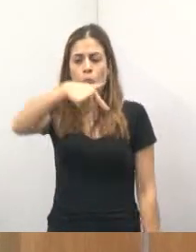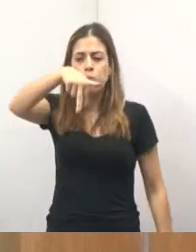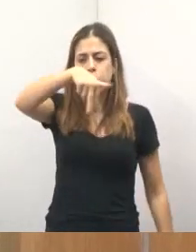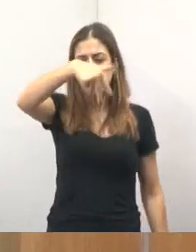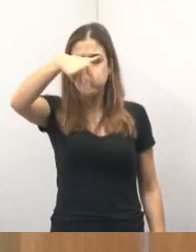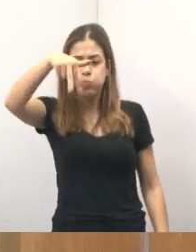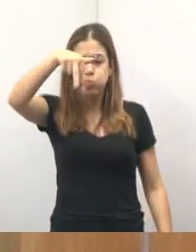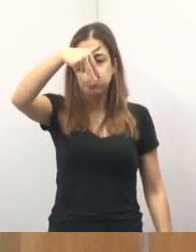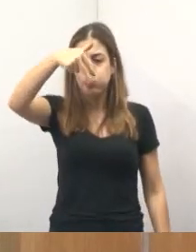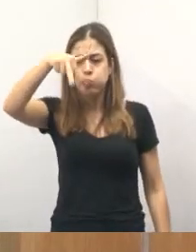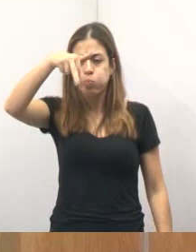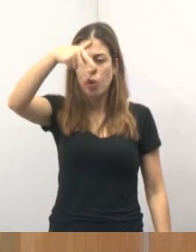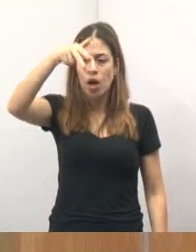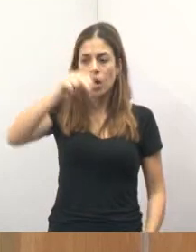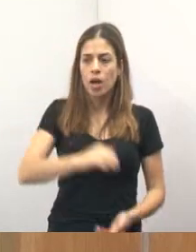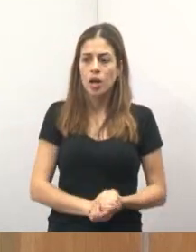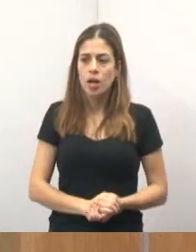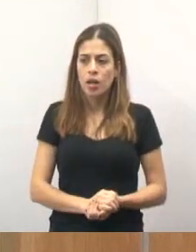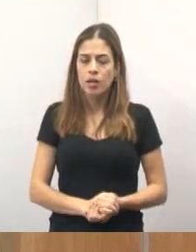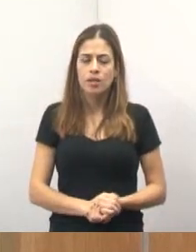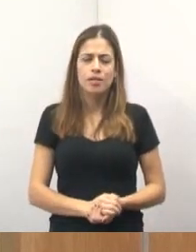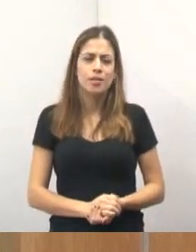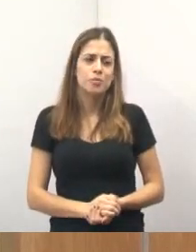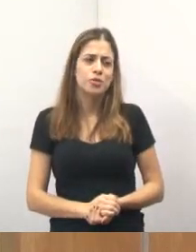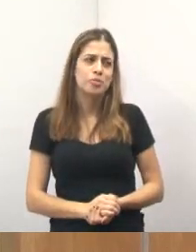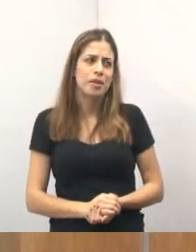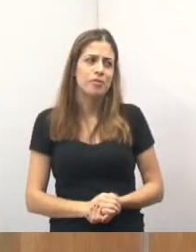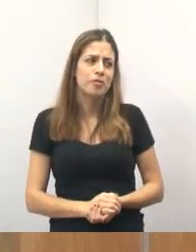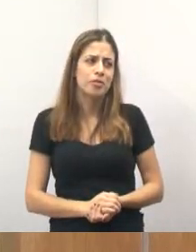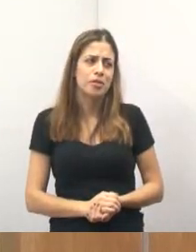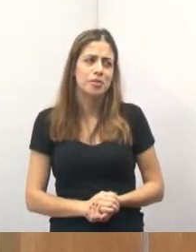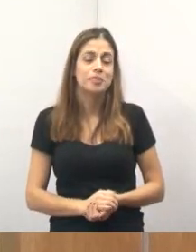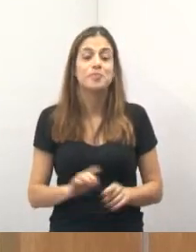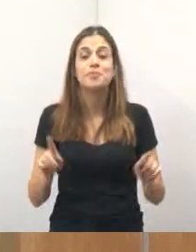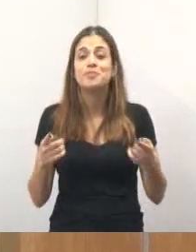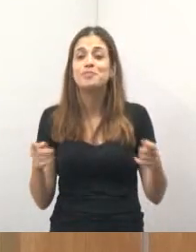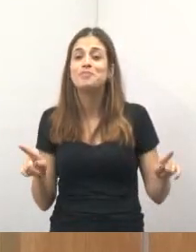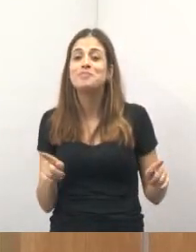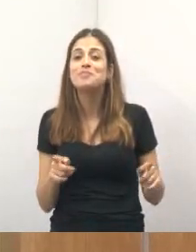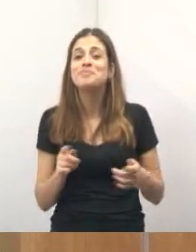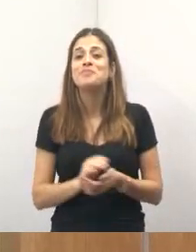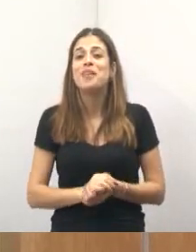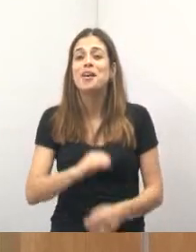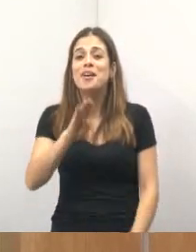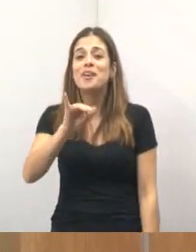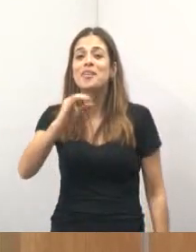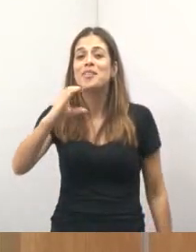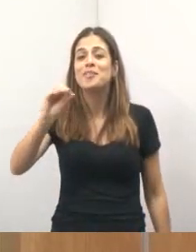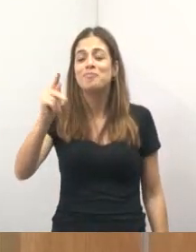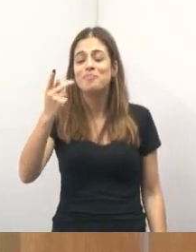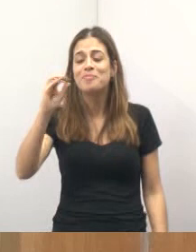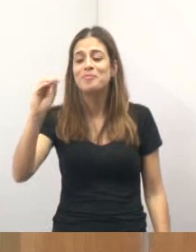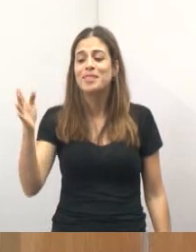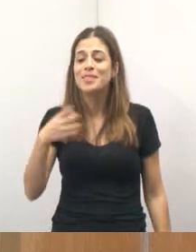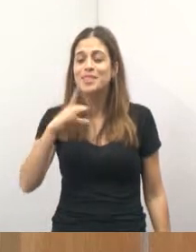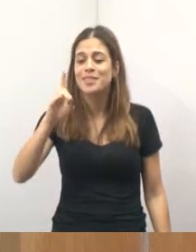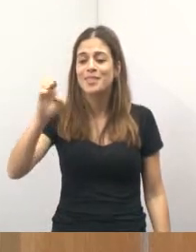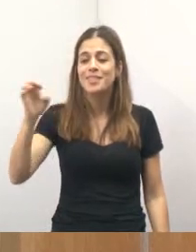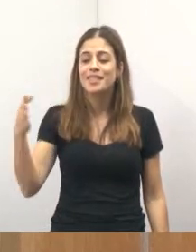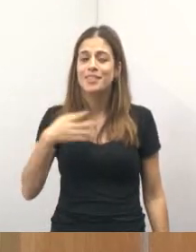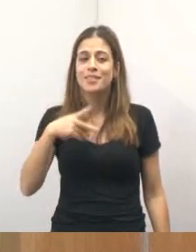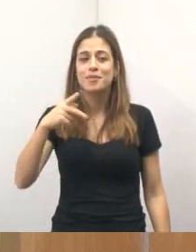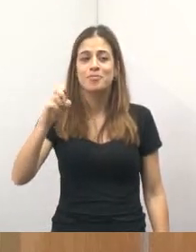shows, o Bicho de Pé de São Paulo. Então, quer dizer, foi muito bem organizado, o ambiente familiar